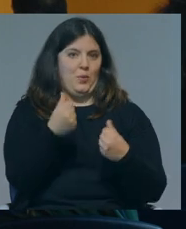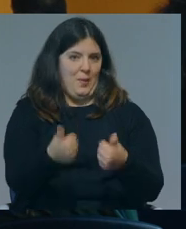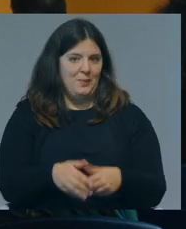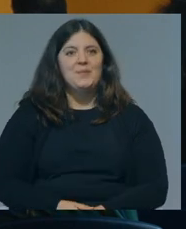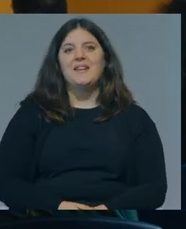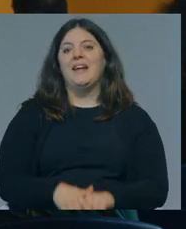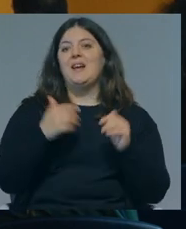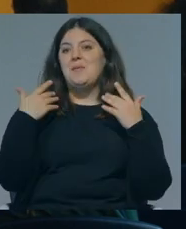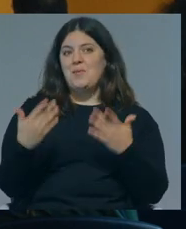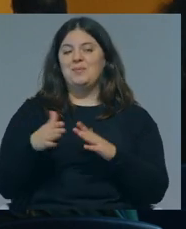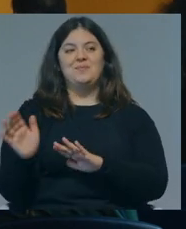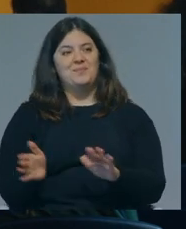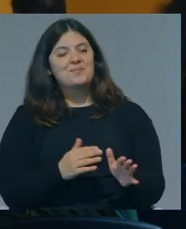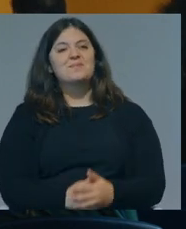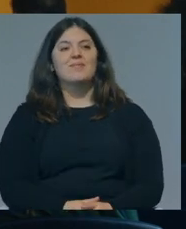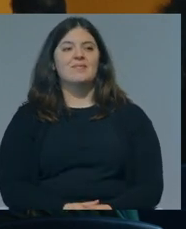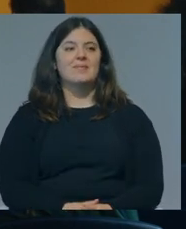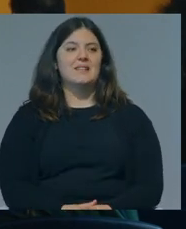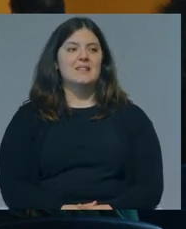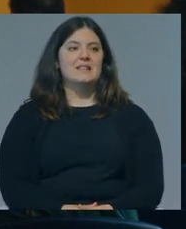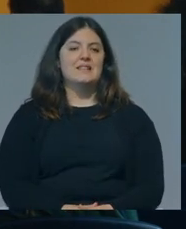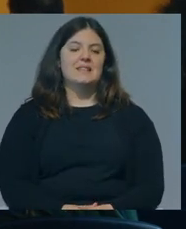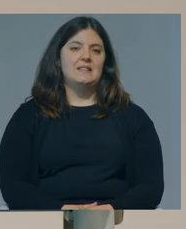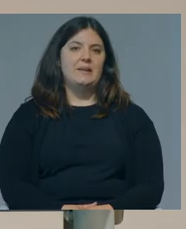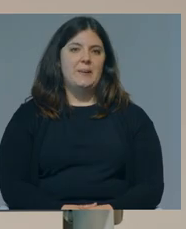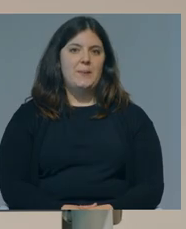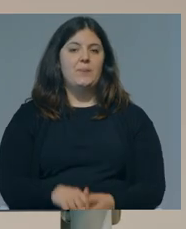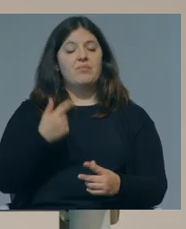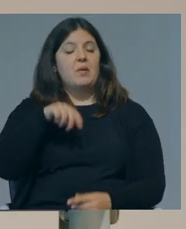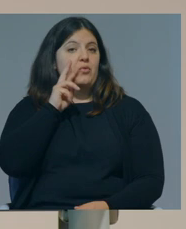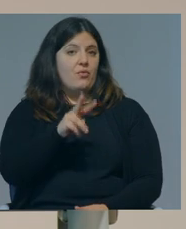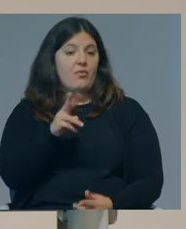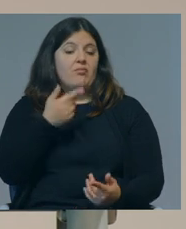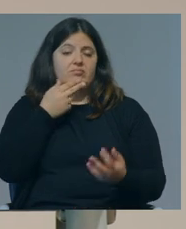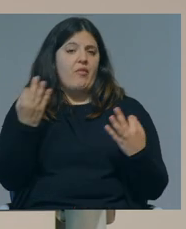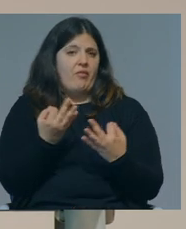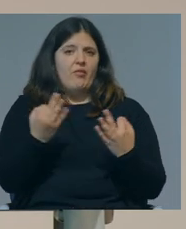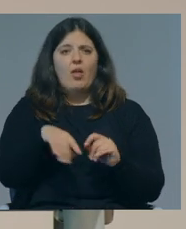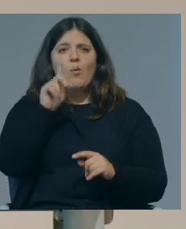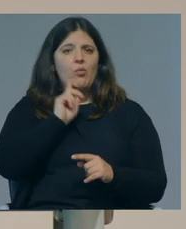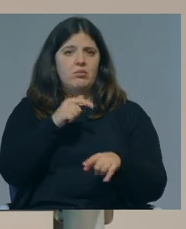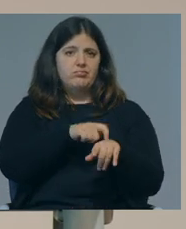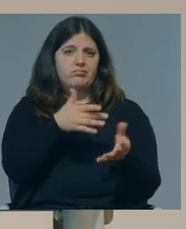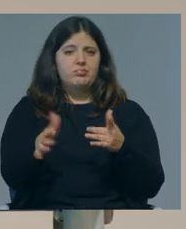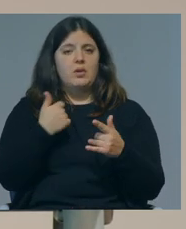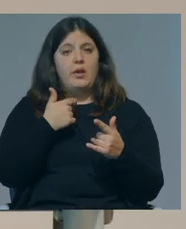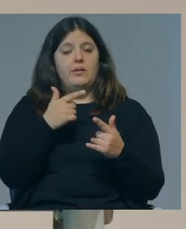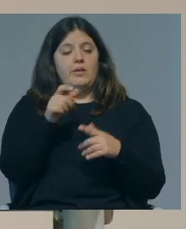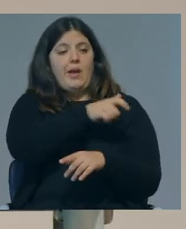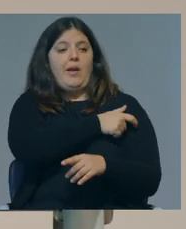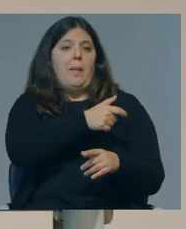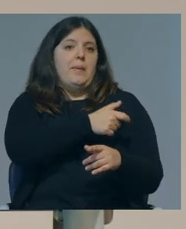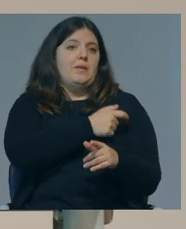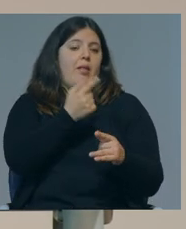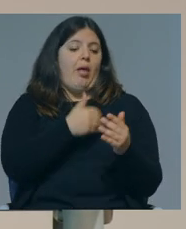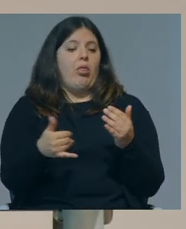Bom, vamos lá ver. É verdade que as mulheres neste momento estão sobre representadas no